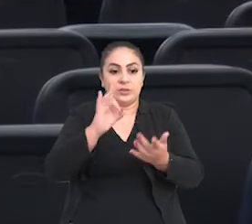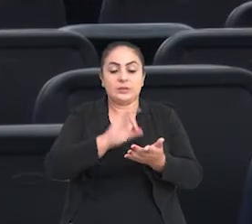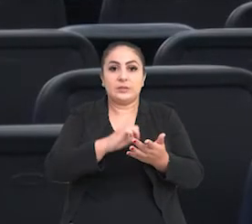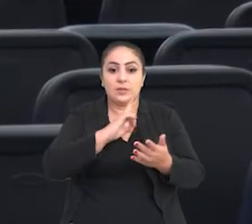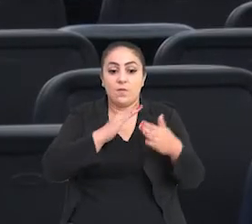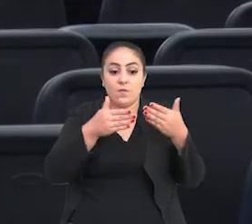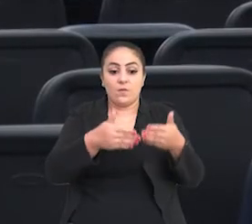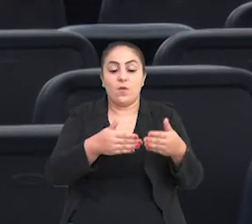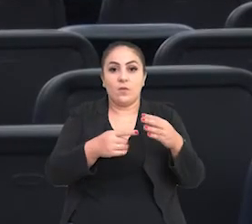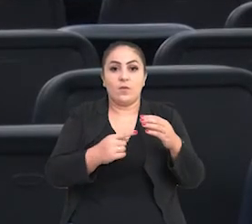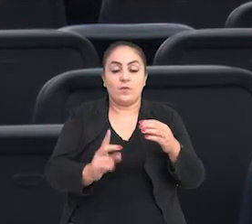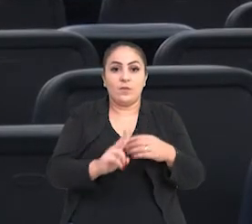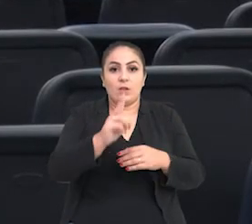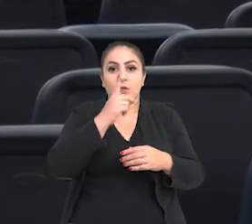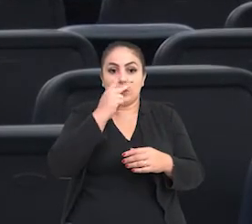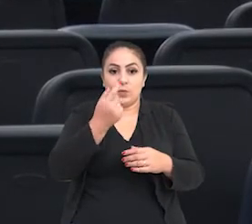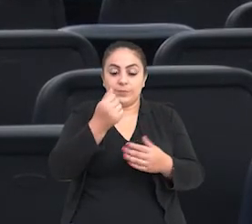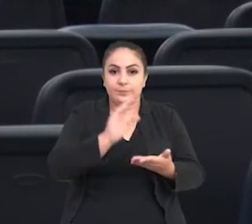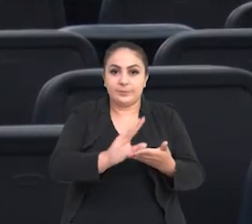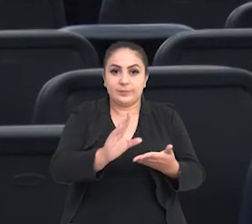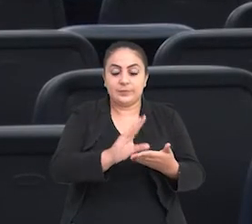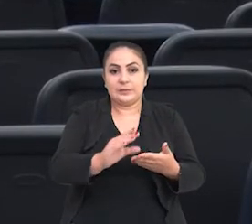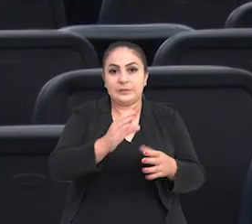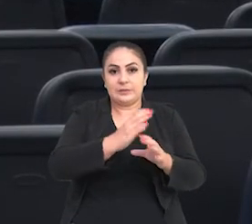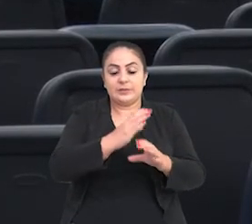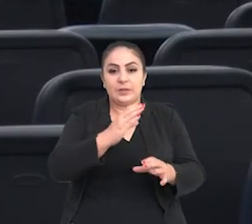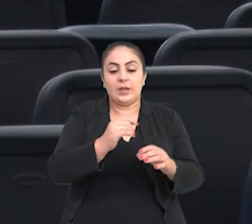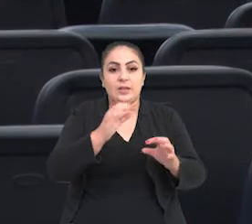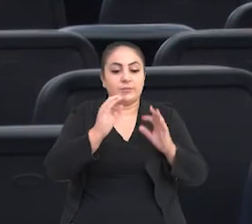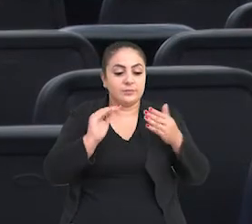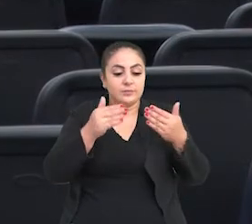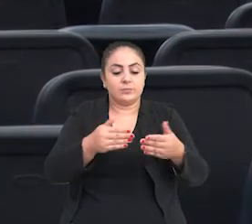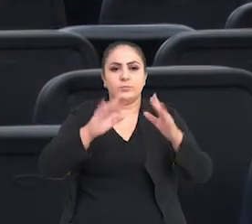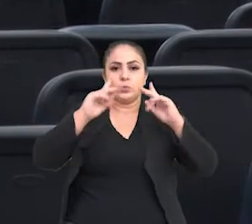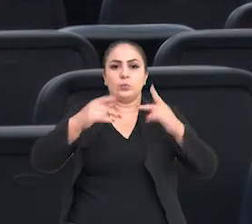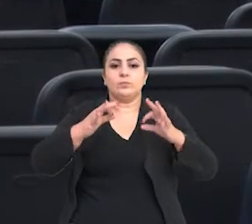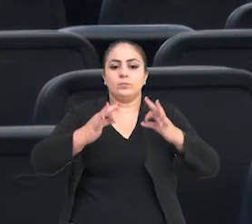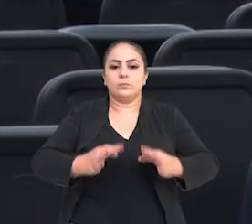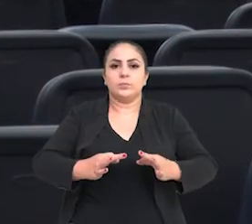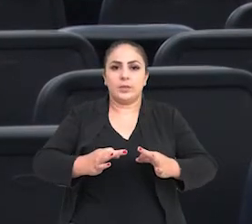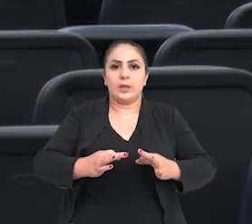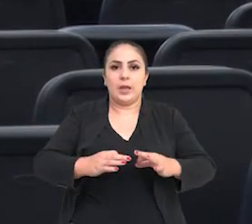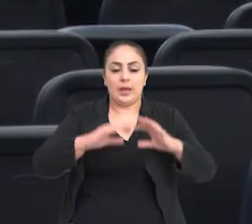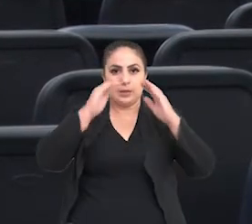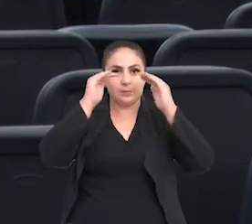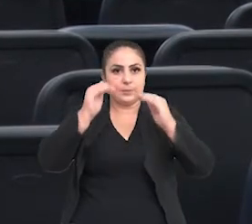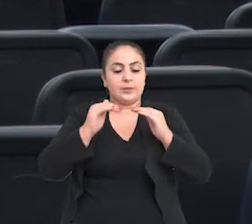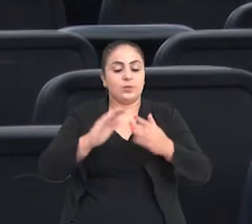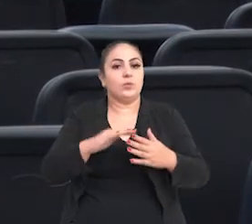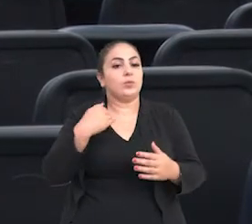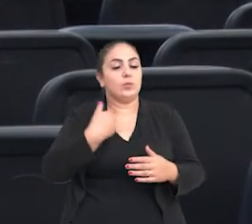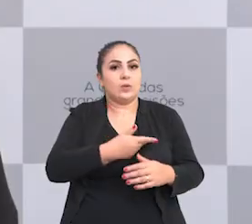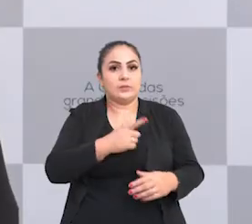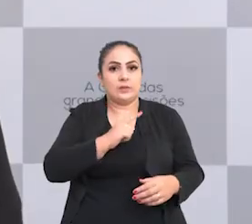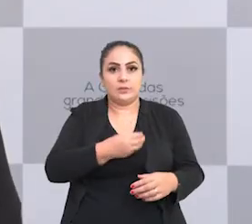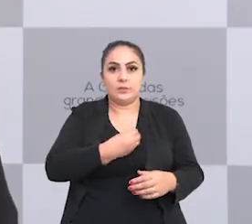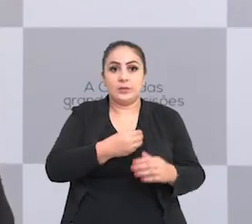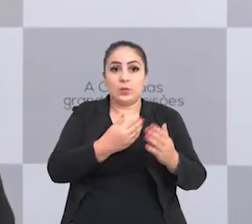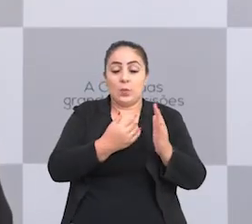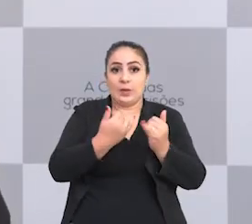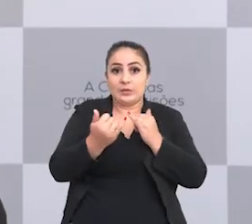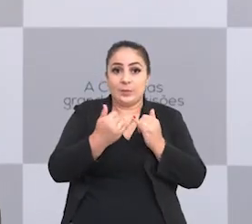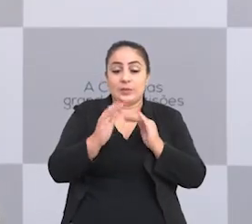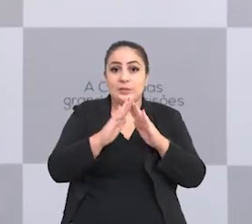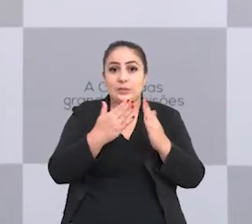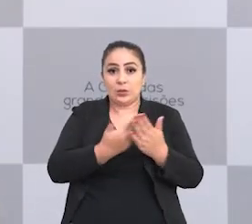A instituição tem como foco valores como civismo, dedicação, honestidade e respeito. Nós temos